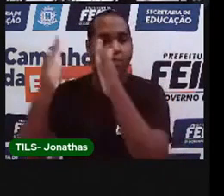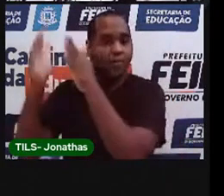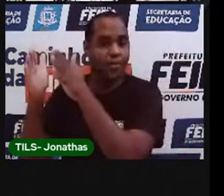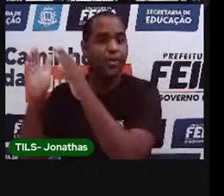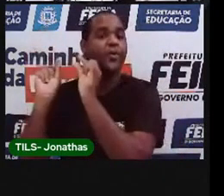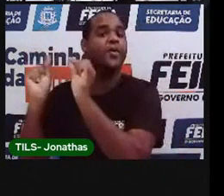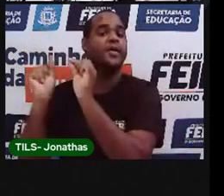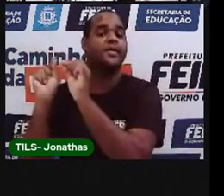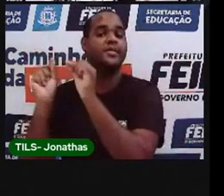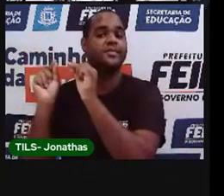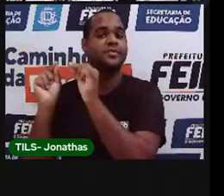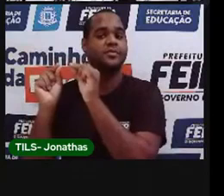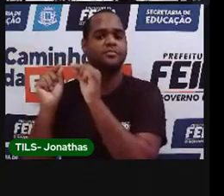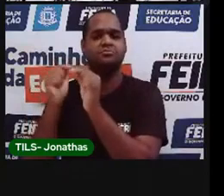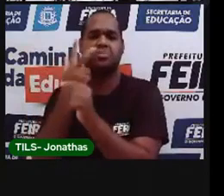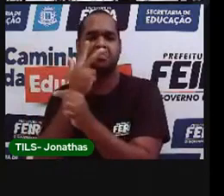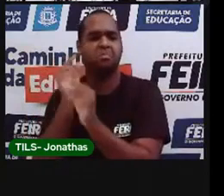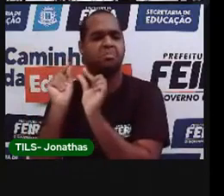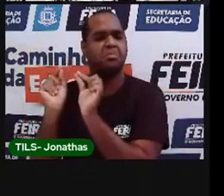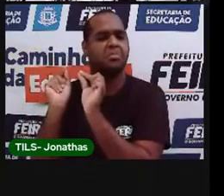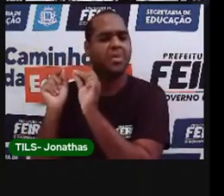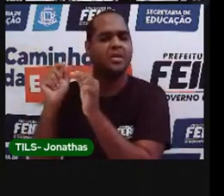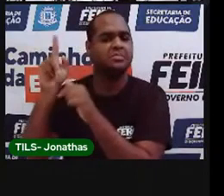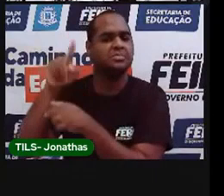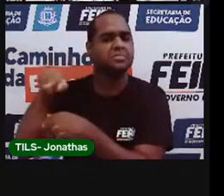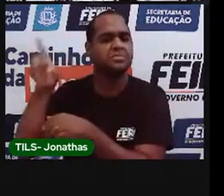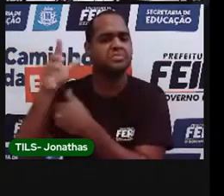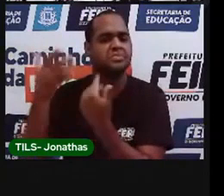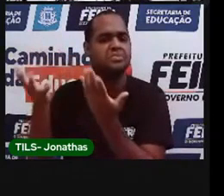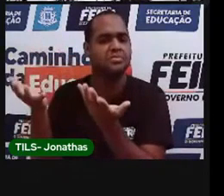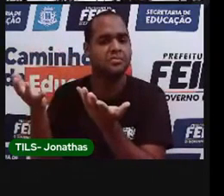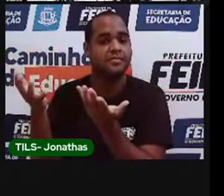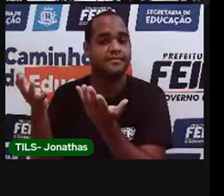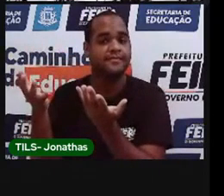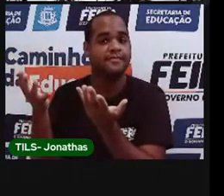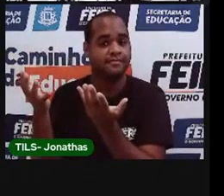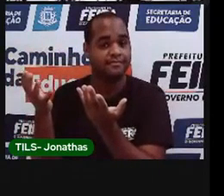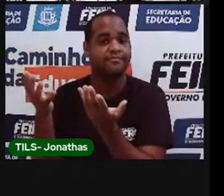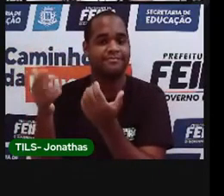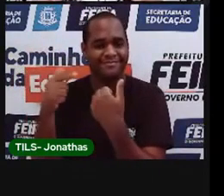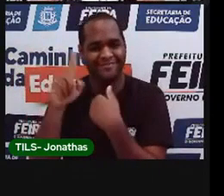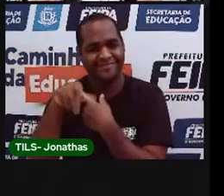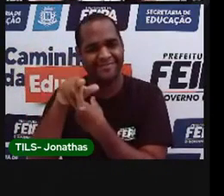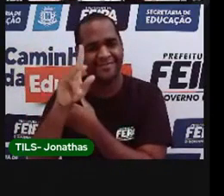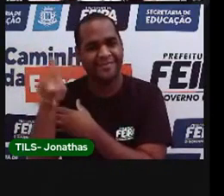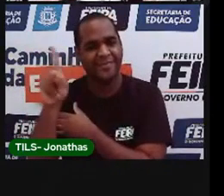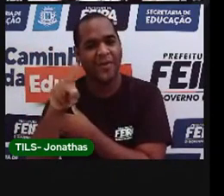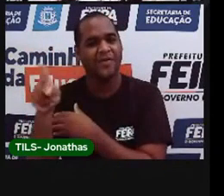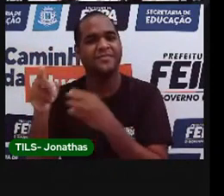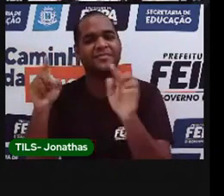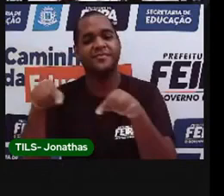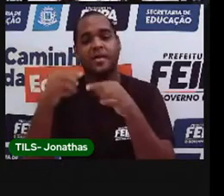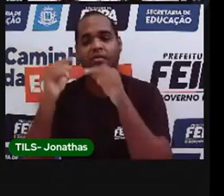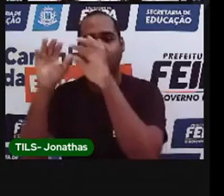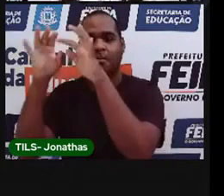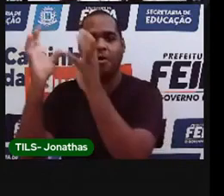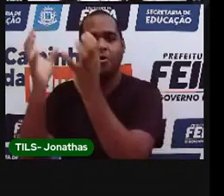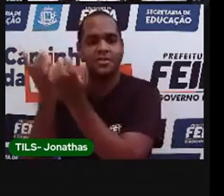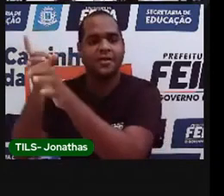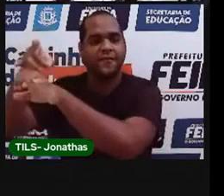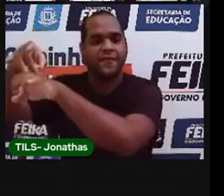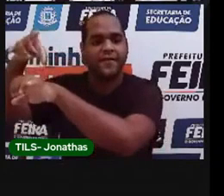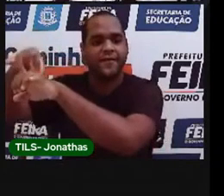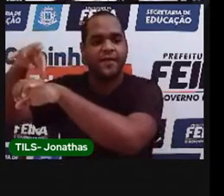Isso parece o que para você? Isso, pró. Isso é um pote de vidro